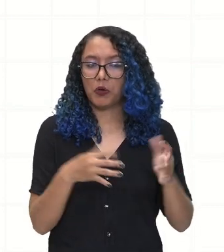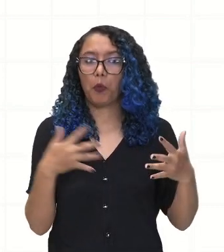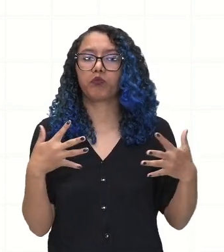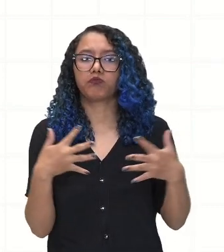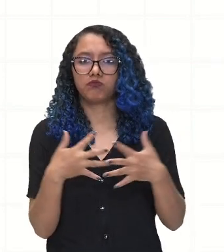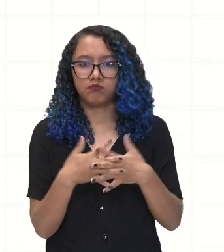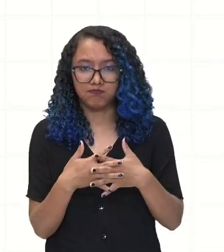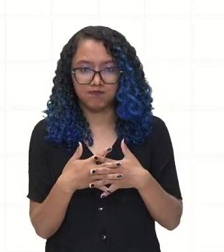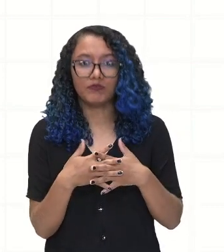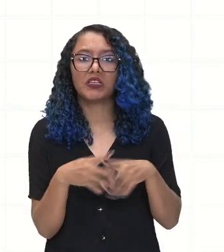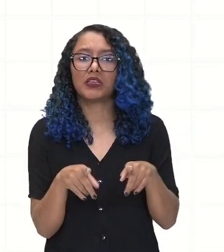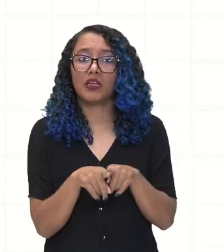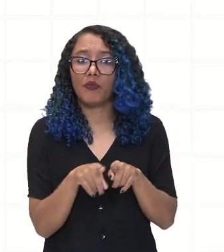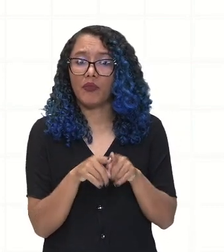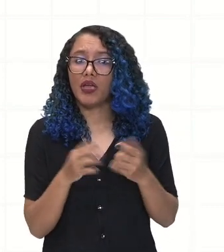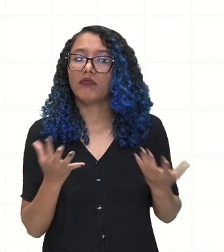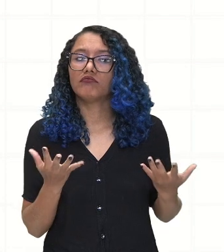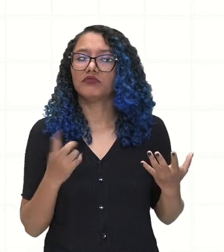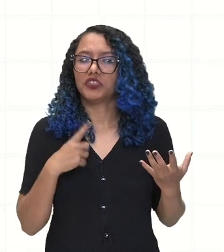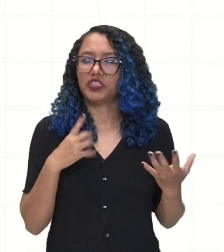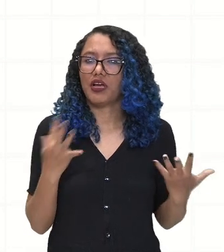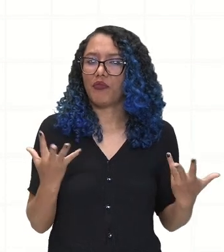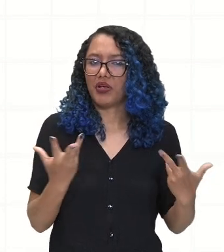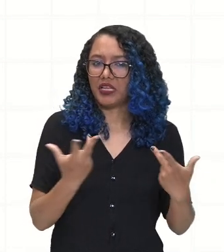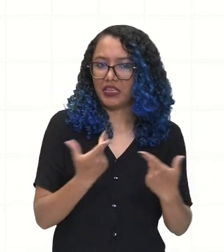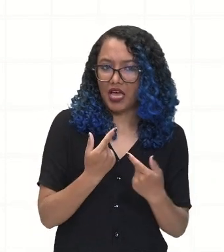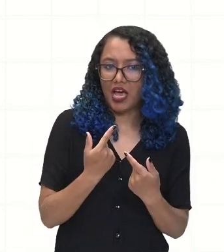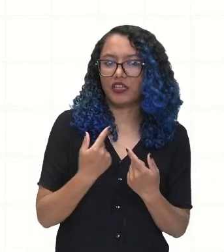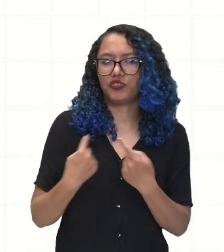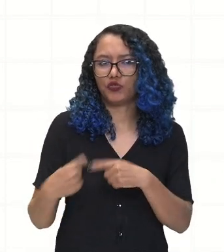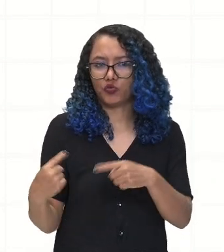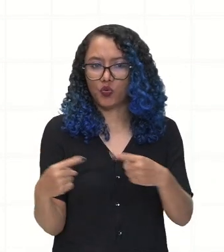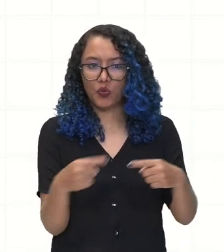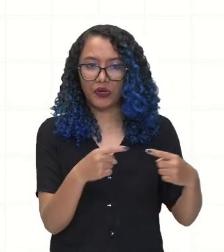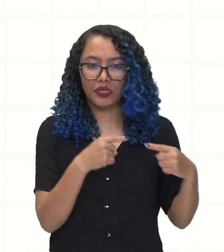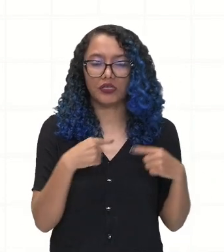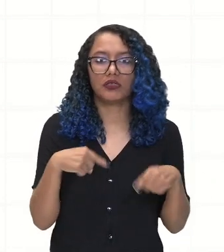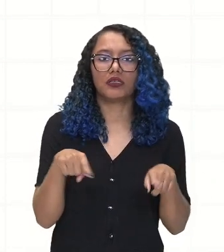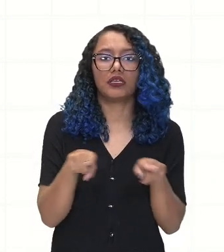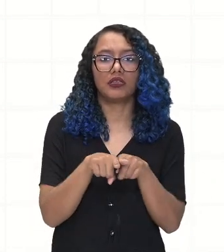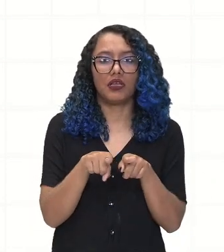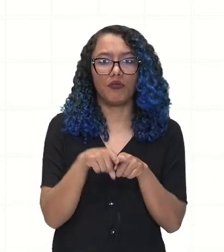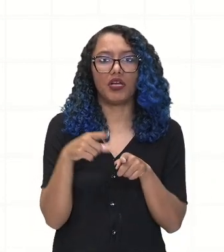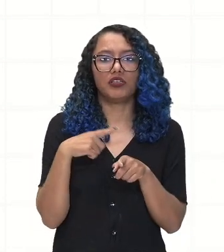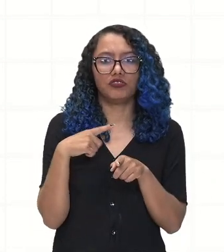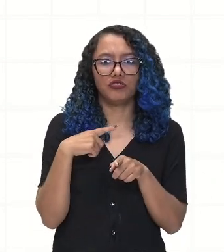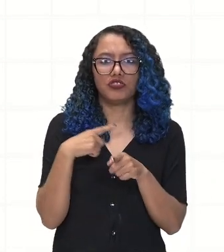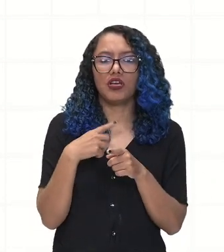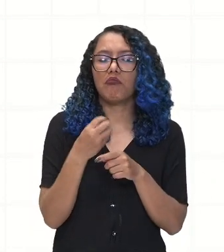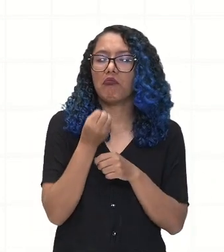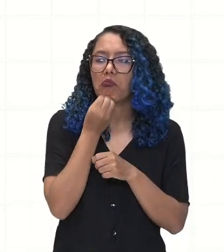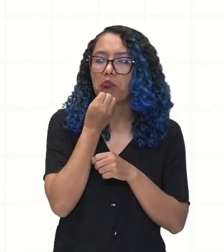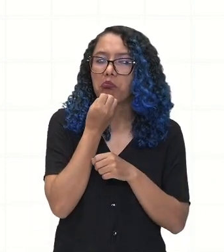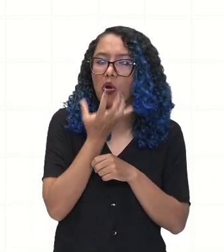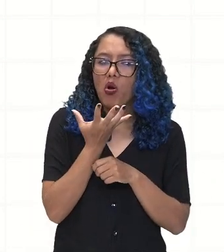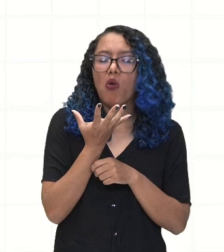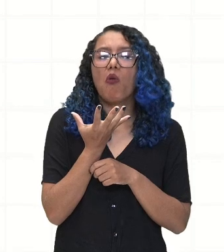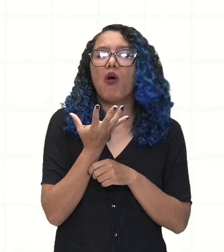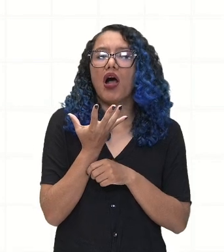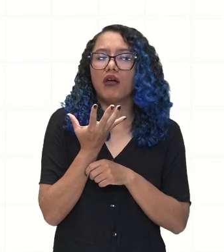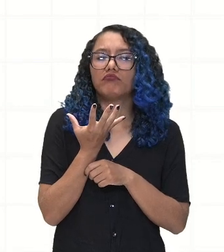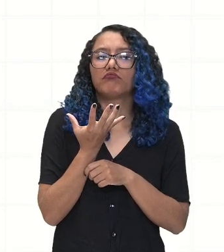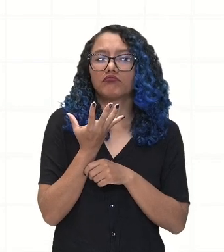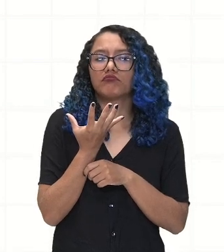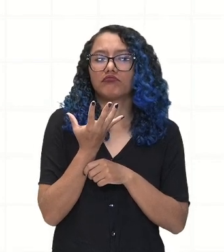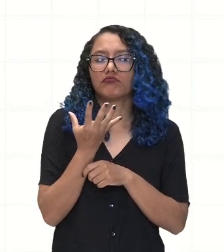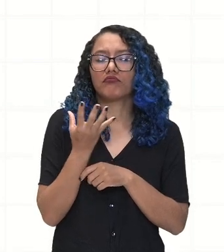eram habilidosos na arte da guerra e possuíam uma rica tradição oral. Então, o momento